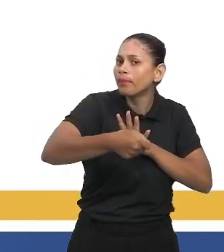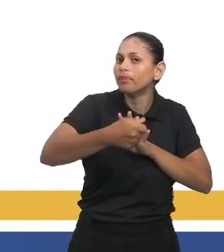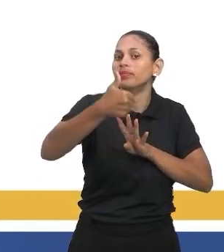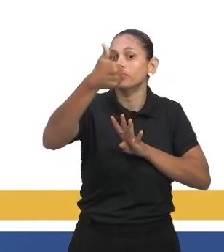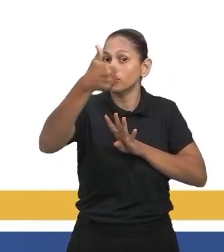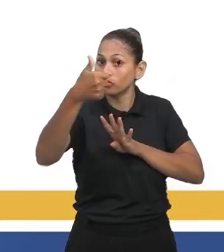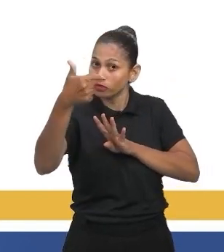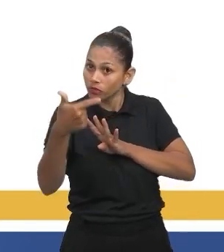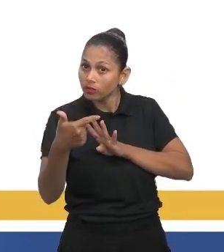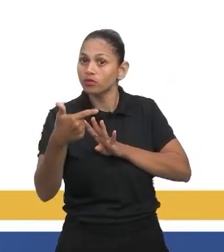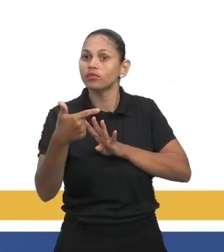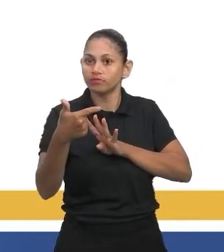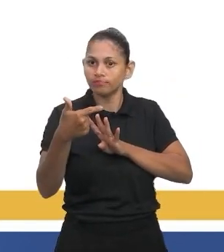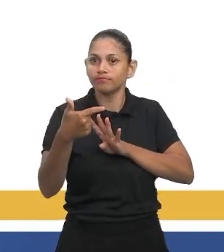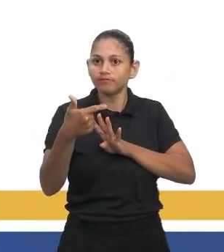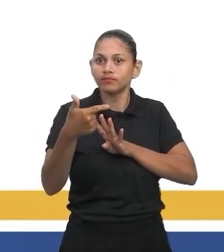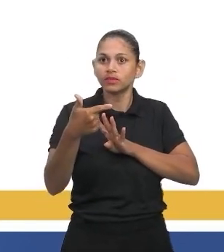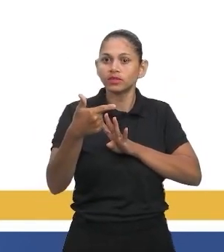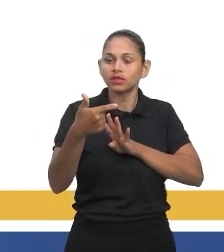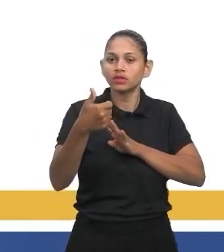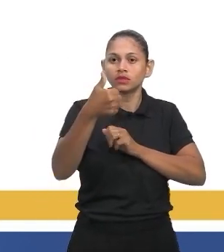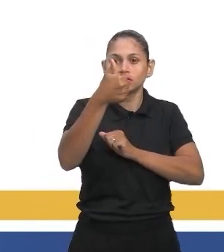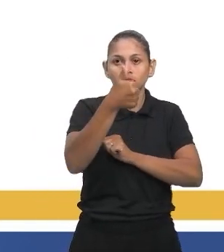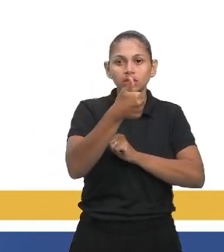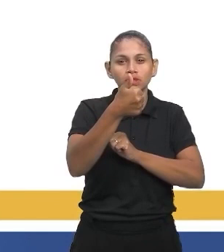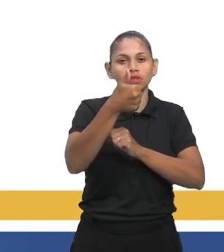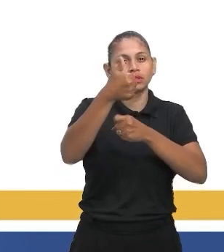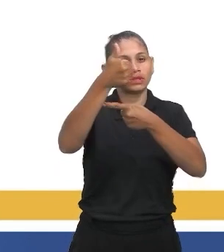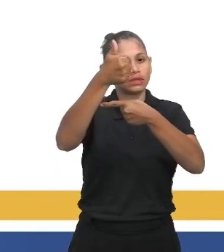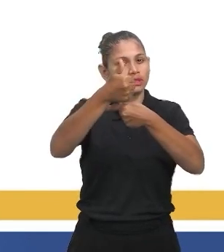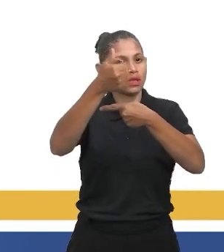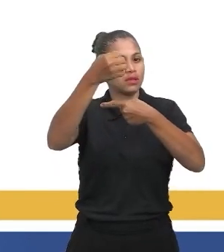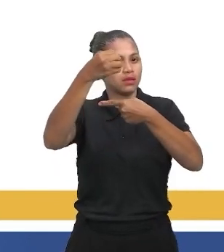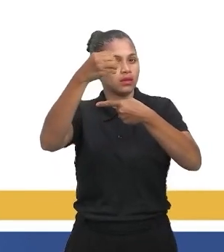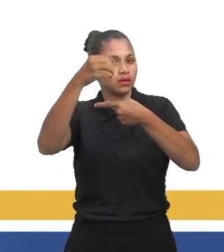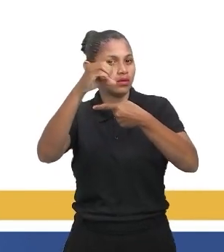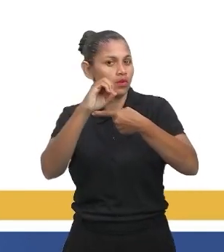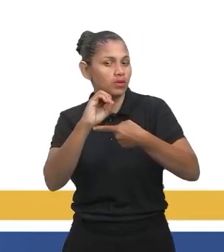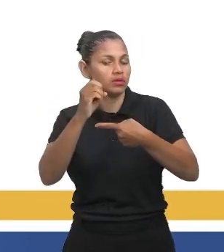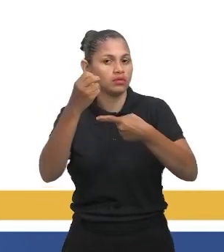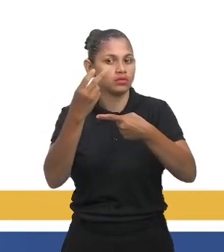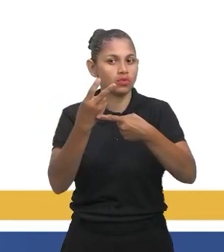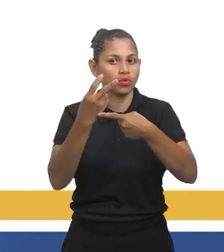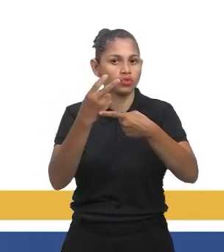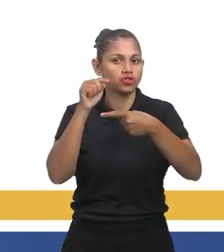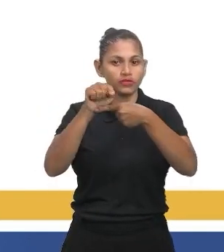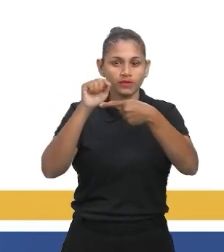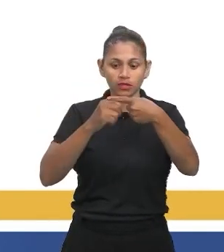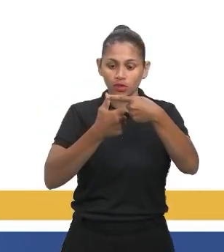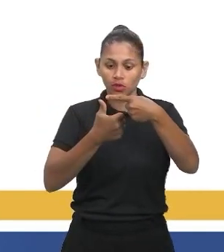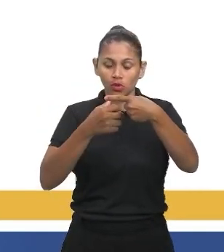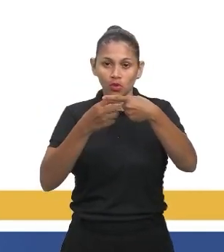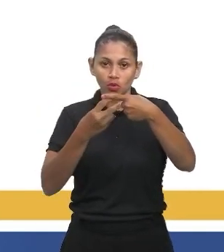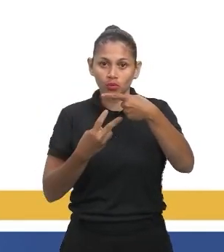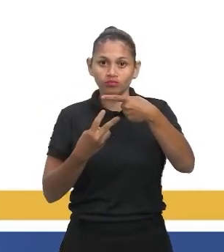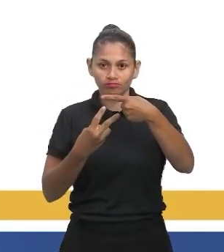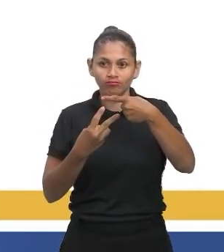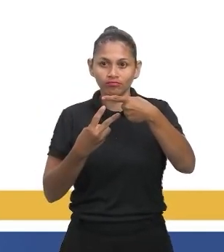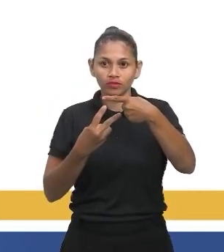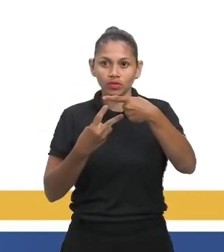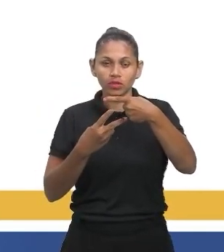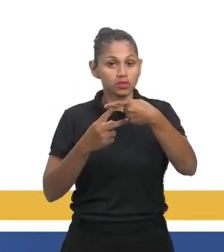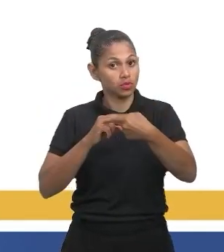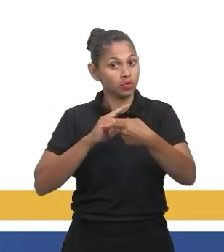em 102 dividido por doze. 102 dividido por doze, que vai nos dar um valor de 8,5.